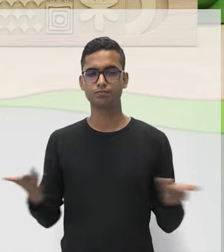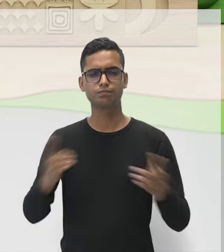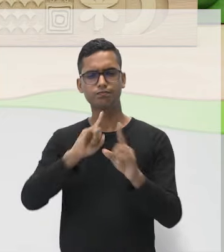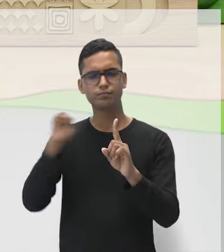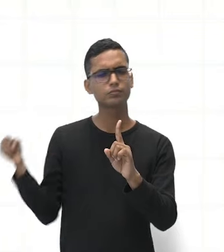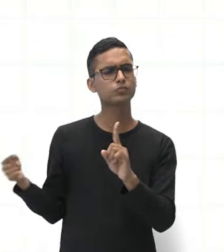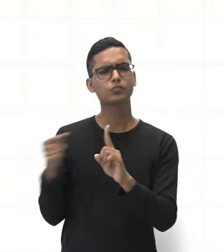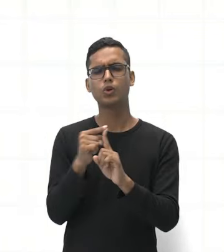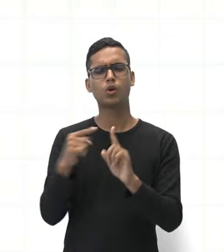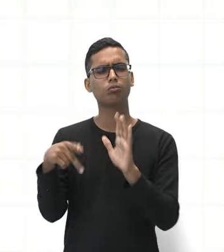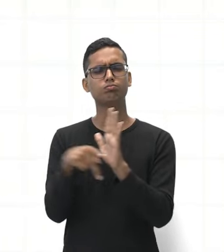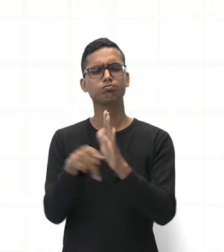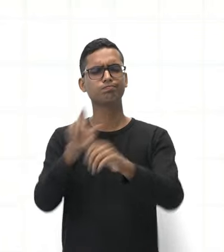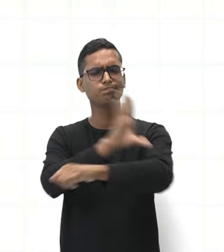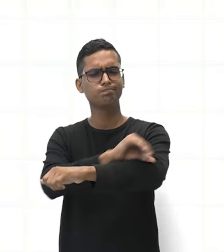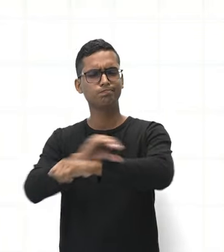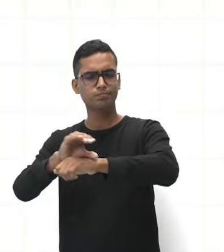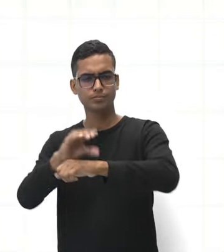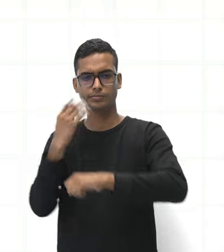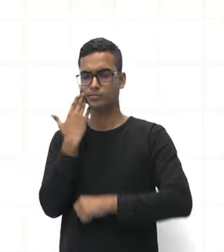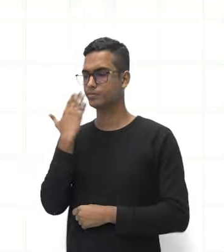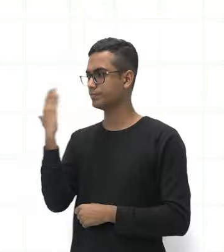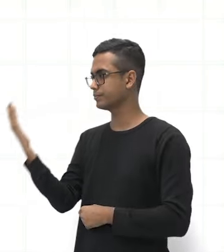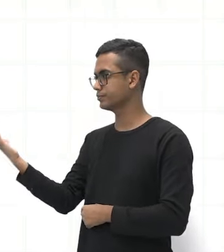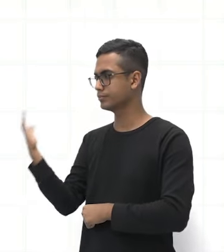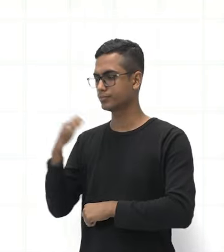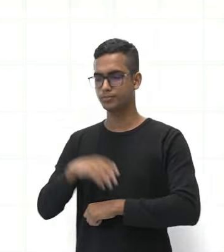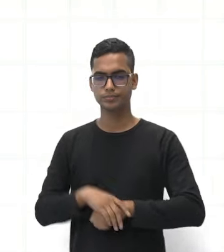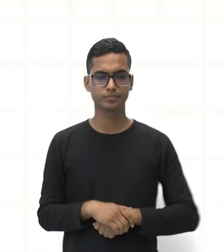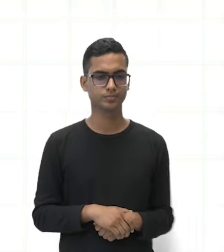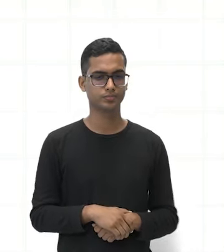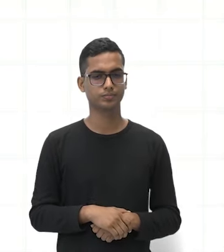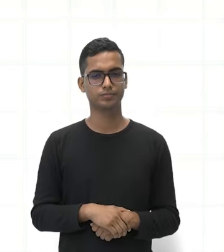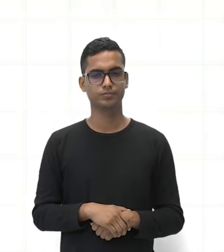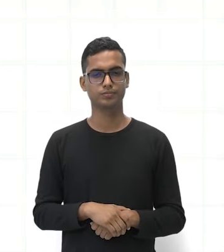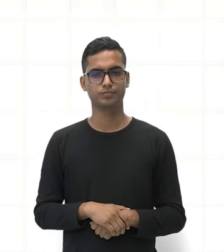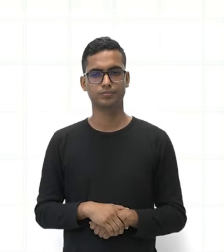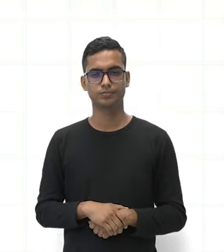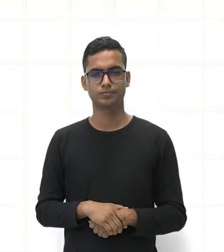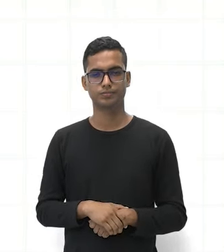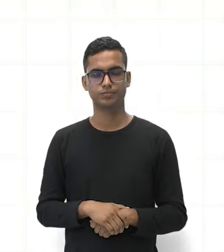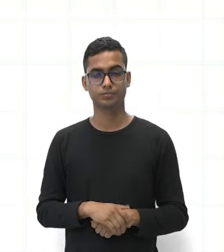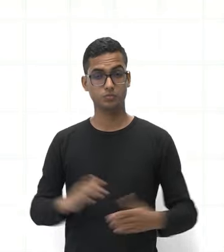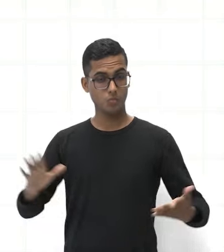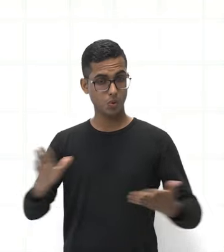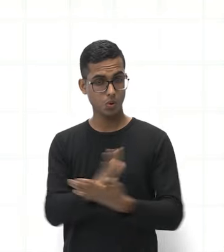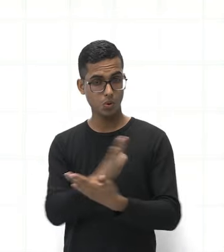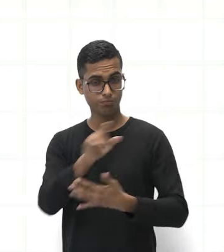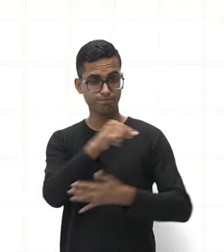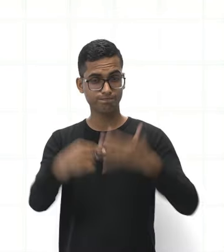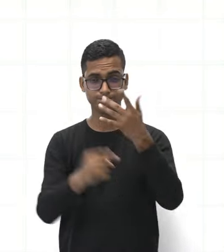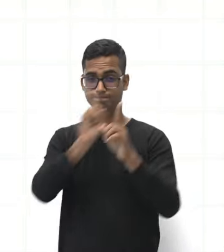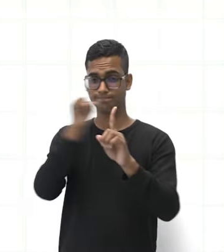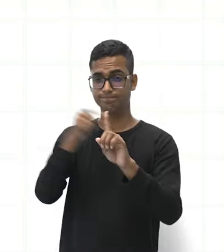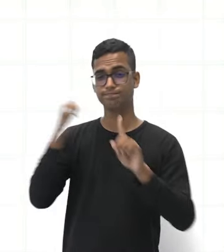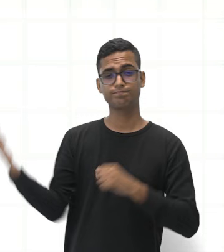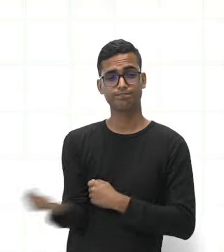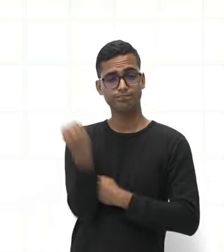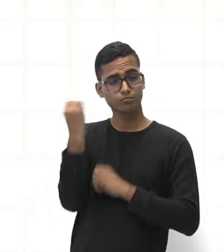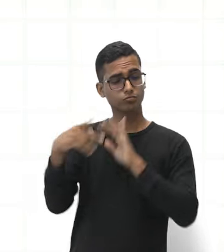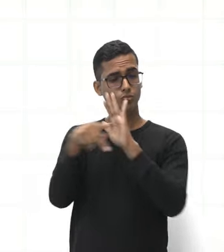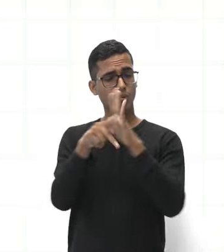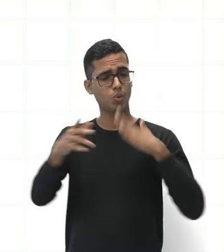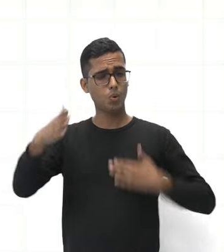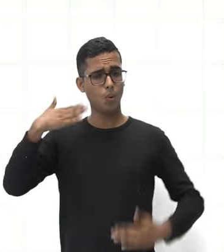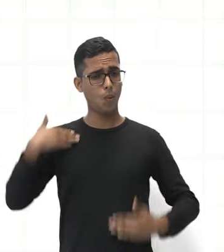muscular. O nosso sistema muscular apresenta algumas funções que são fundamentais